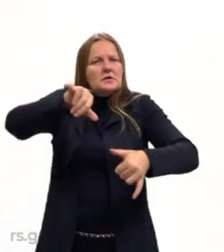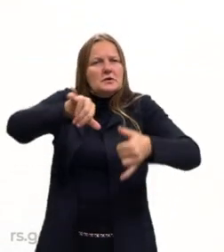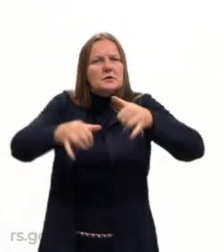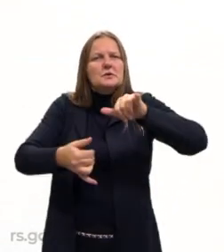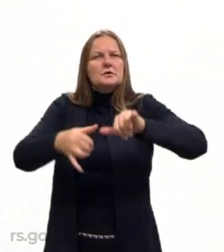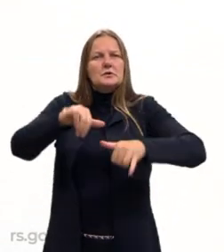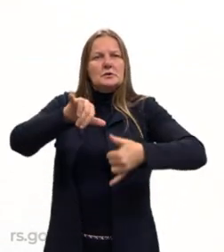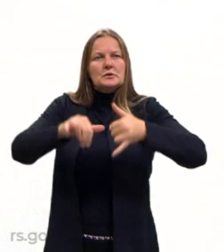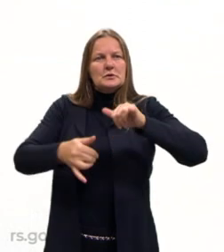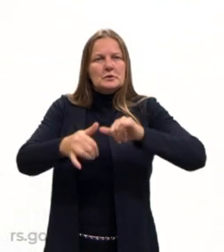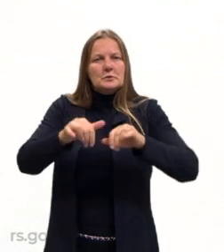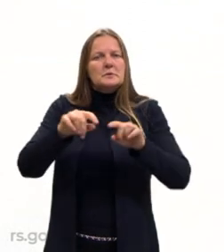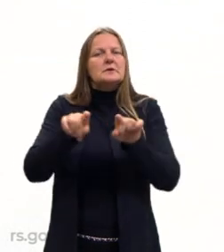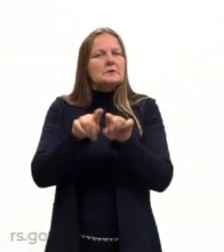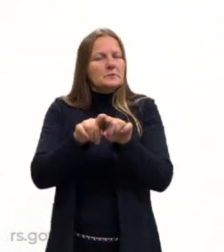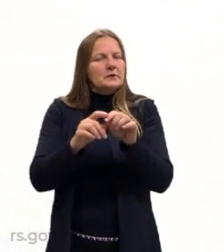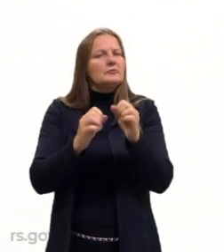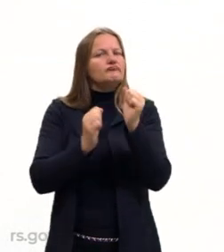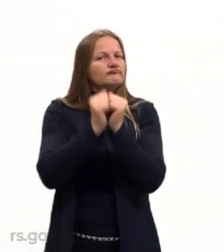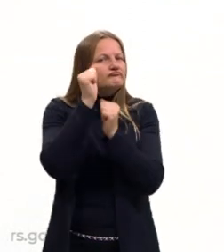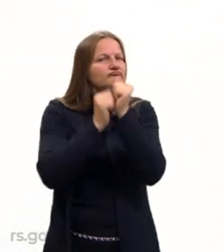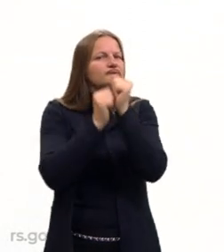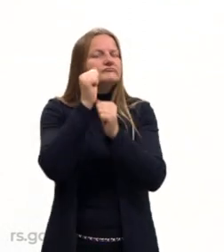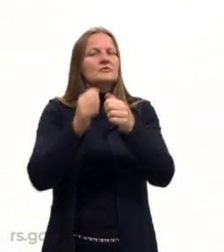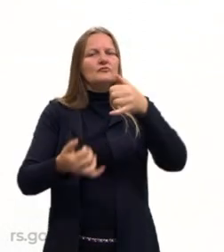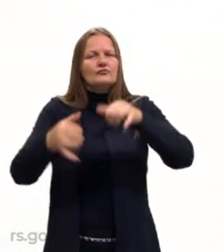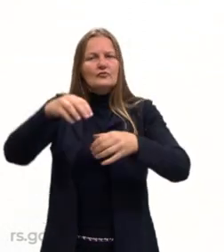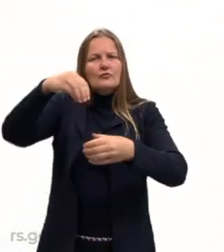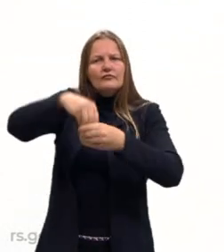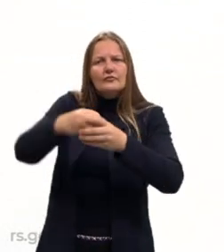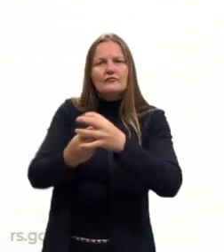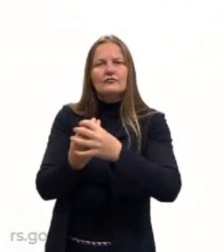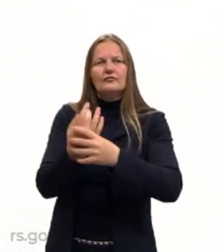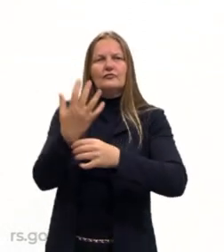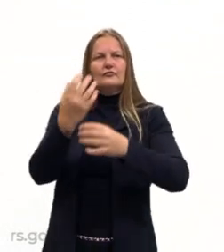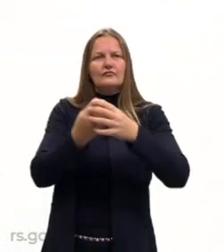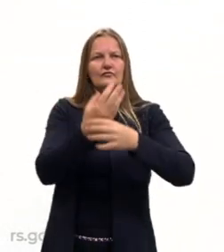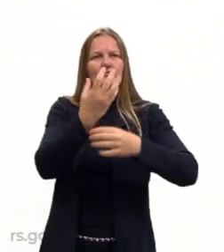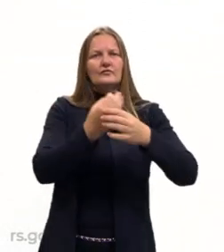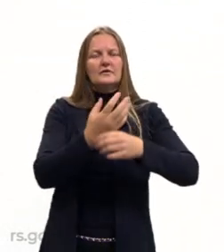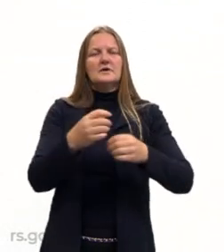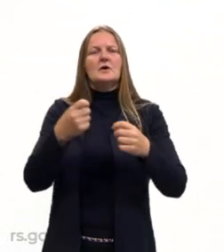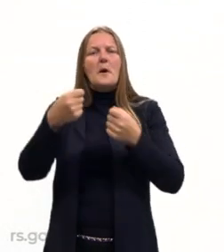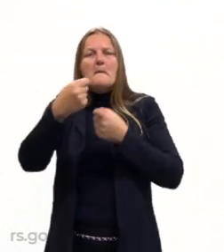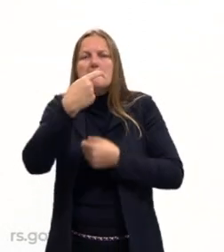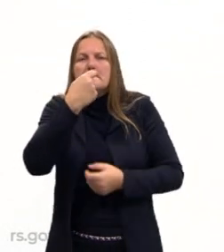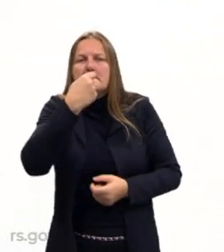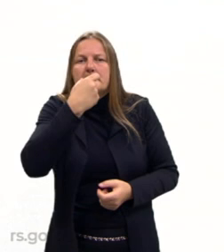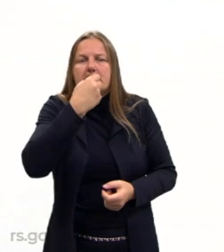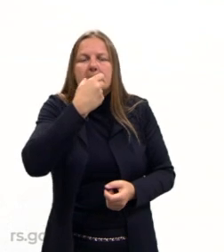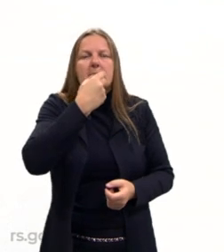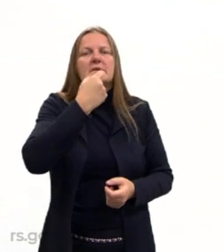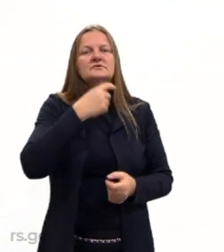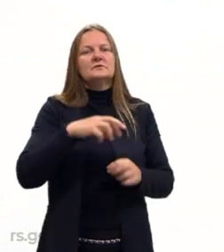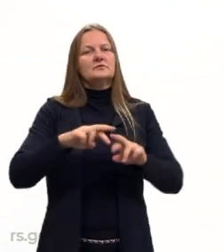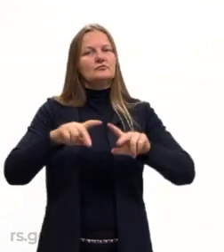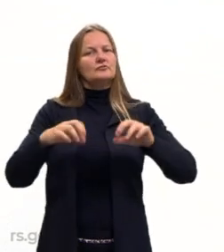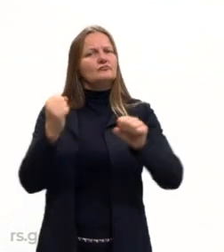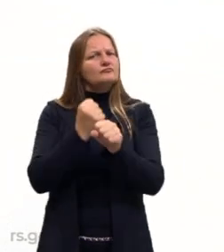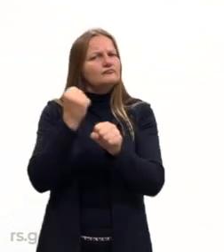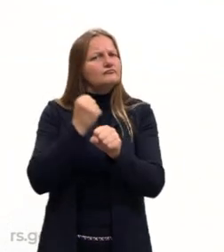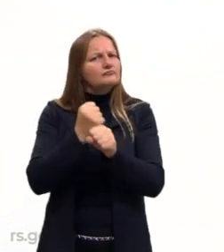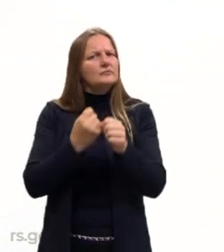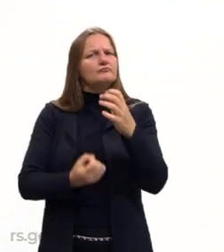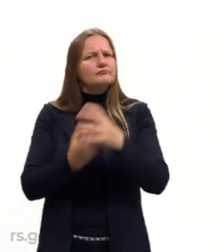começa a surgir essa indústria química com fertilizantes, com medicamentos, né? As pessoas começam a buscar